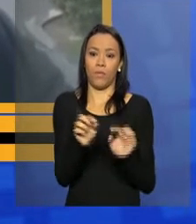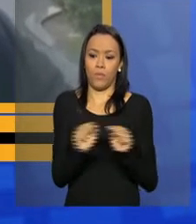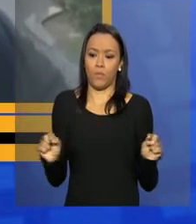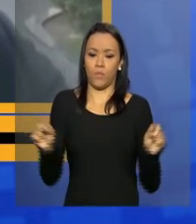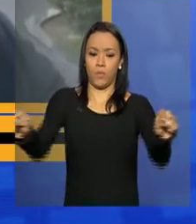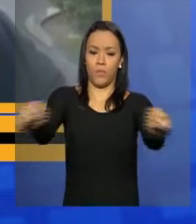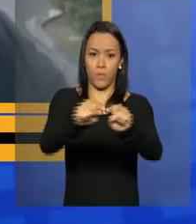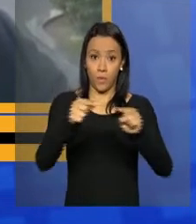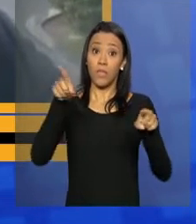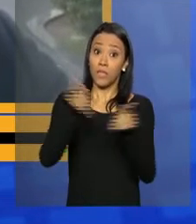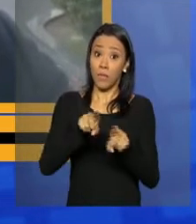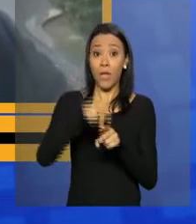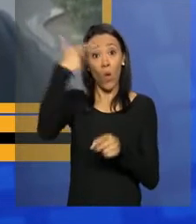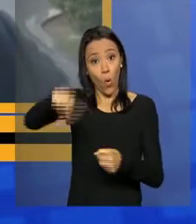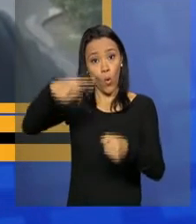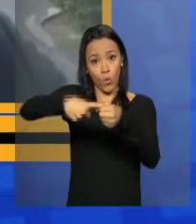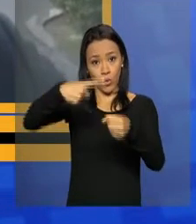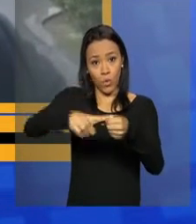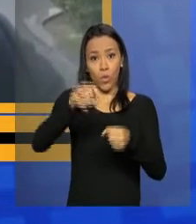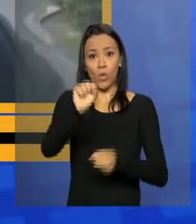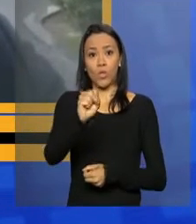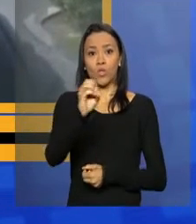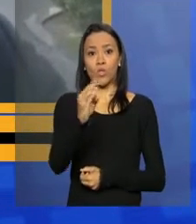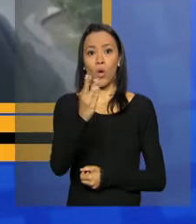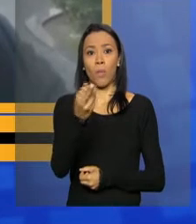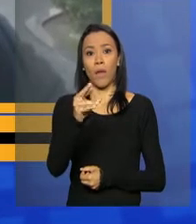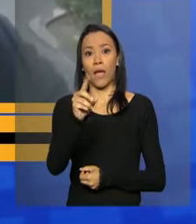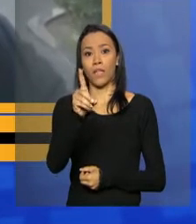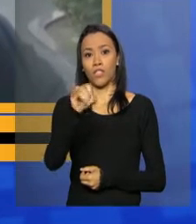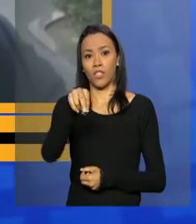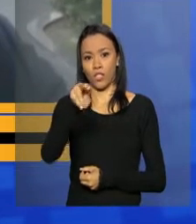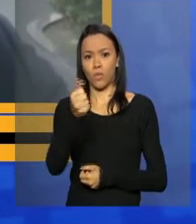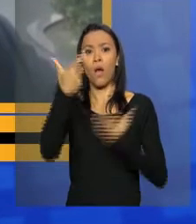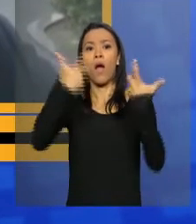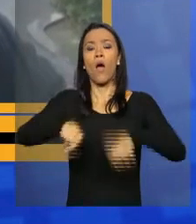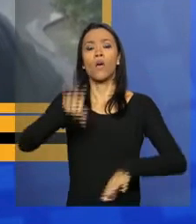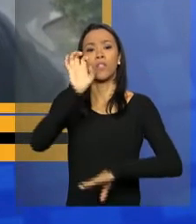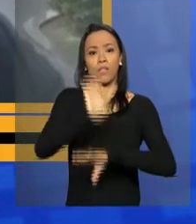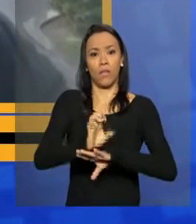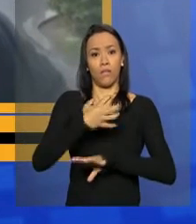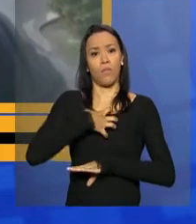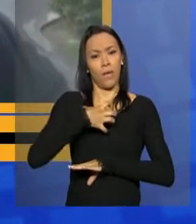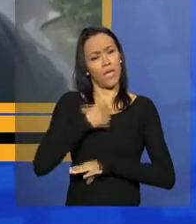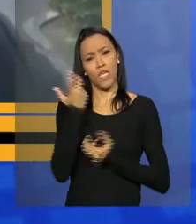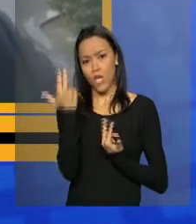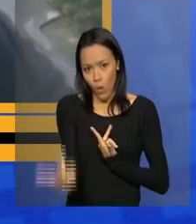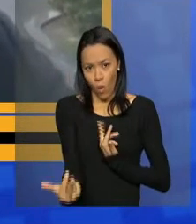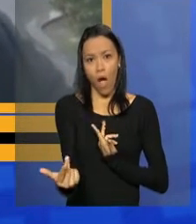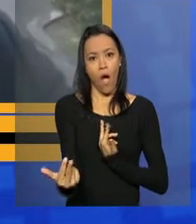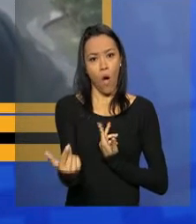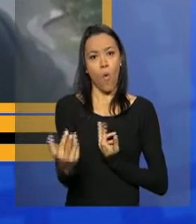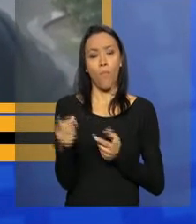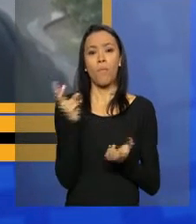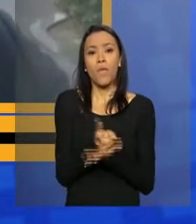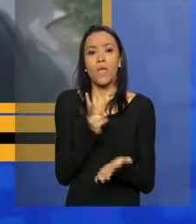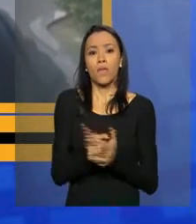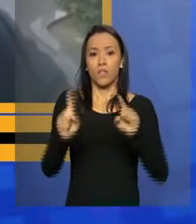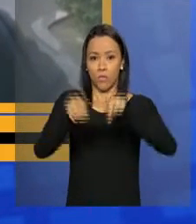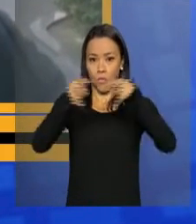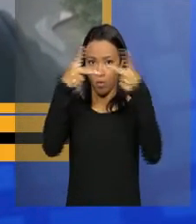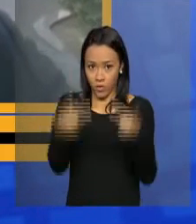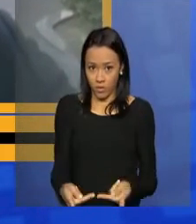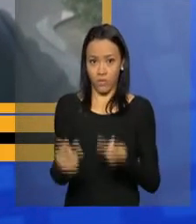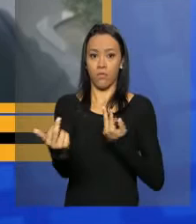usina hidrelétrica de Sobradinho, na Bahia, também vai receber o mesmo experimento. Faz parte de um projeto de